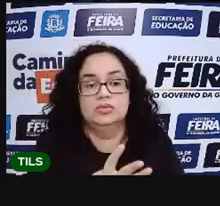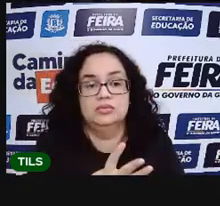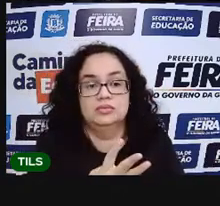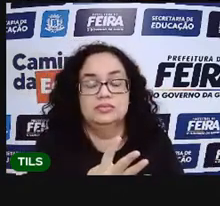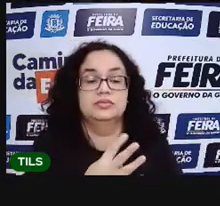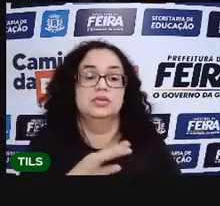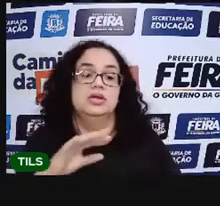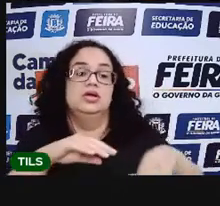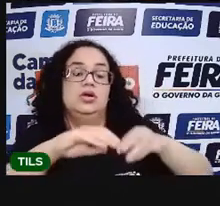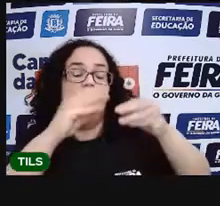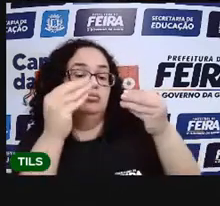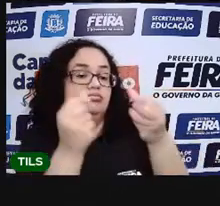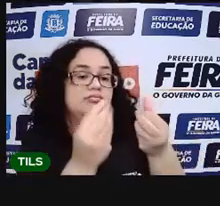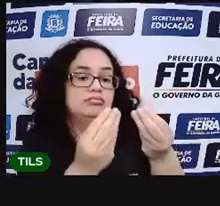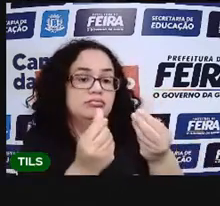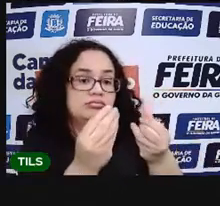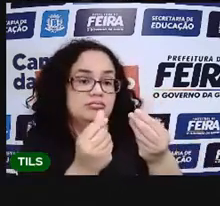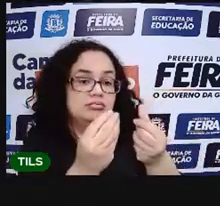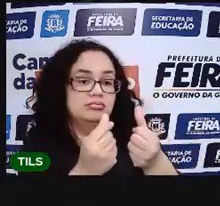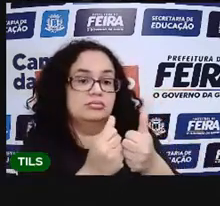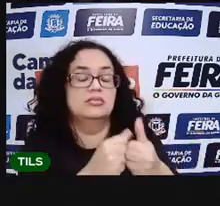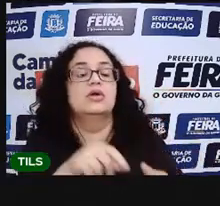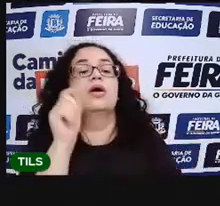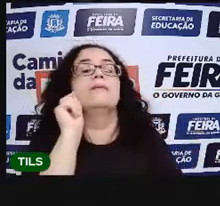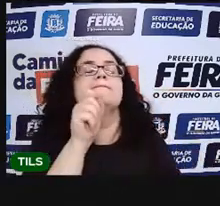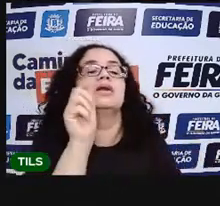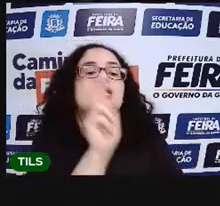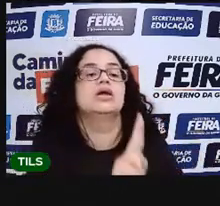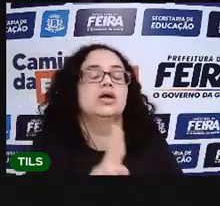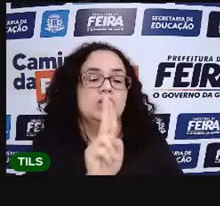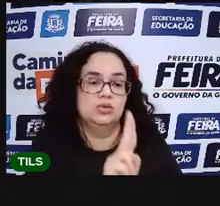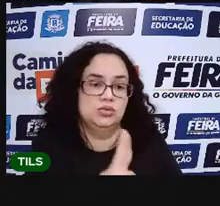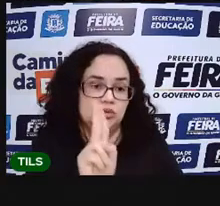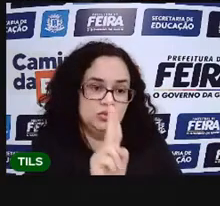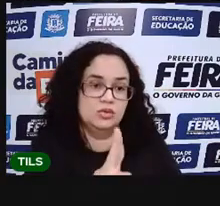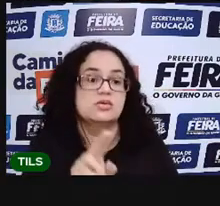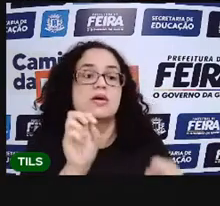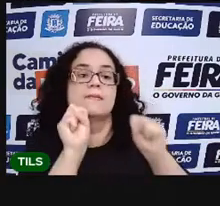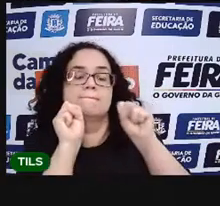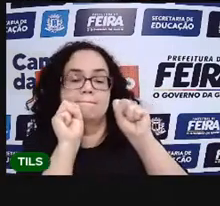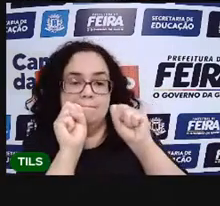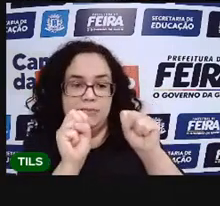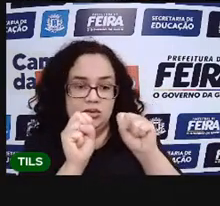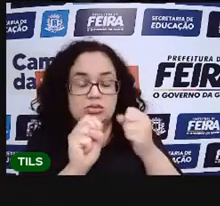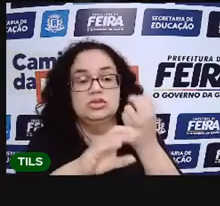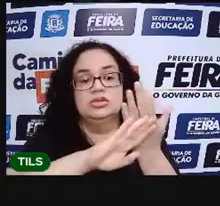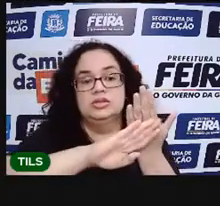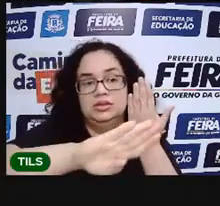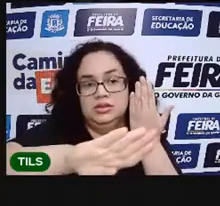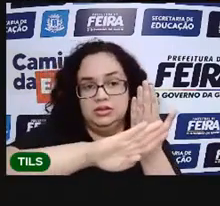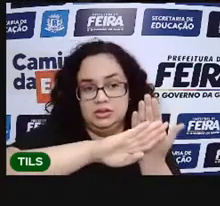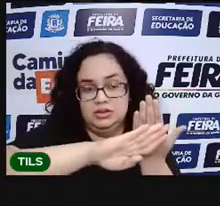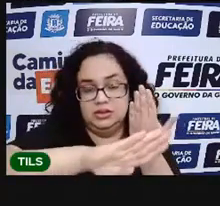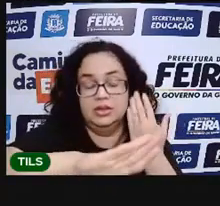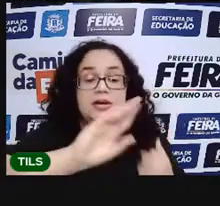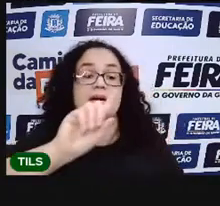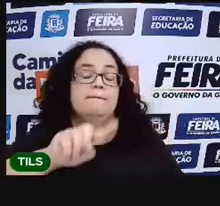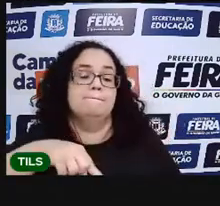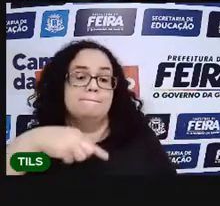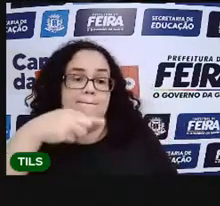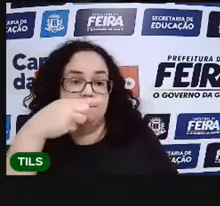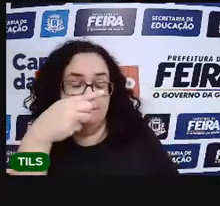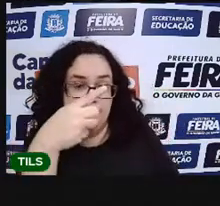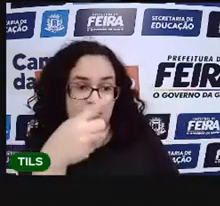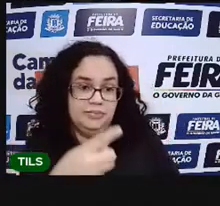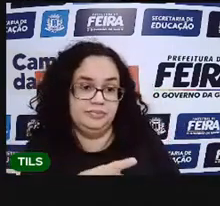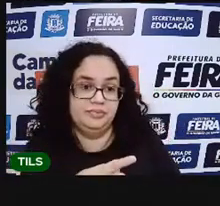textura, por função. Para que eu uso isso? Você pode estar separando dessa forma. Depois que você fizer